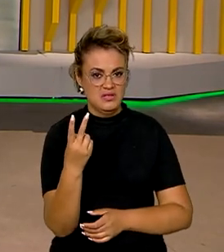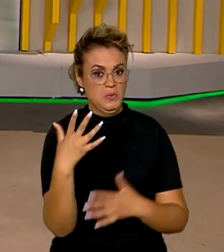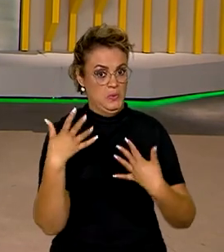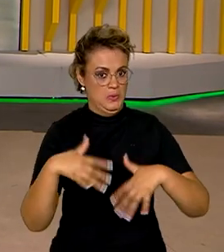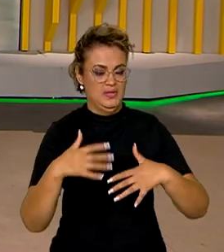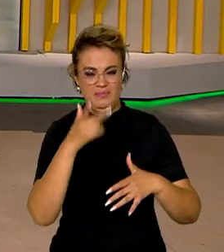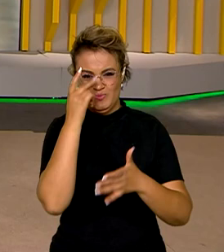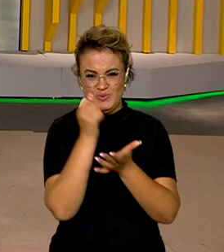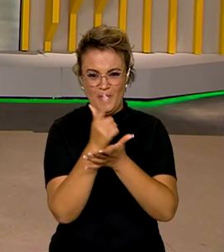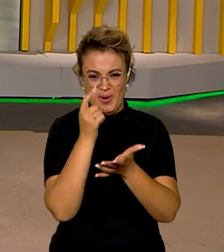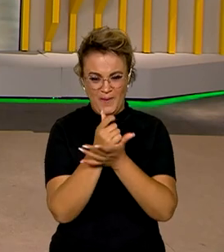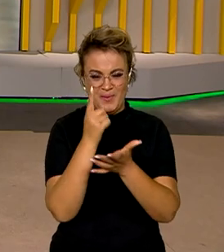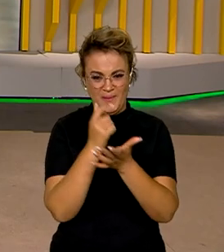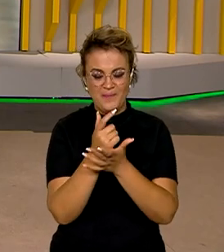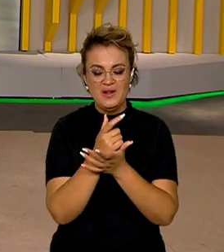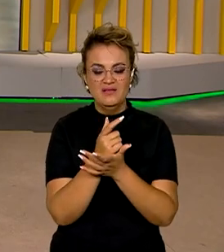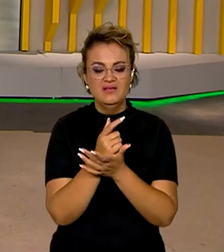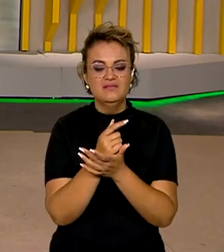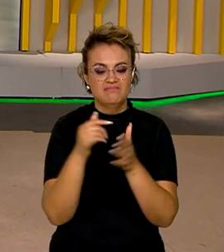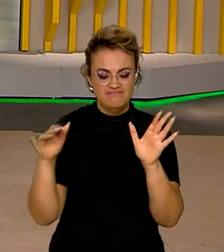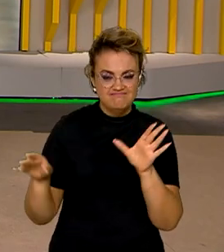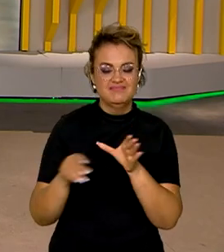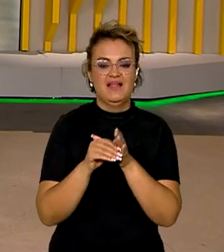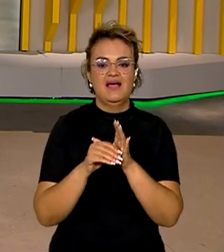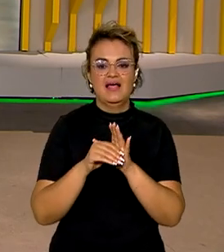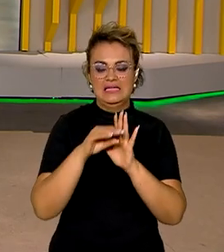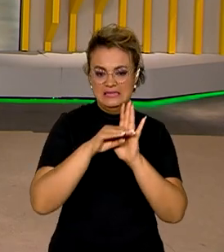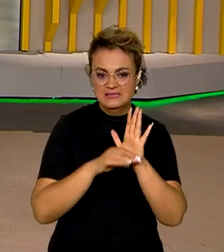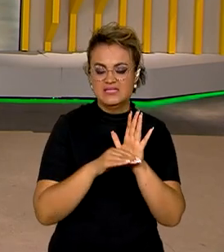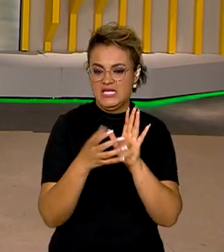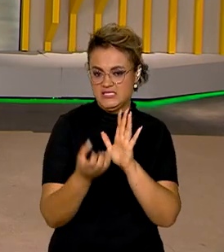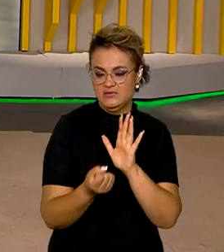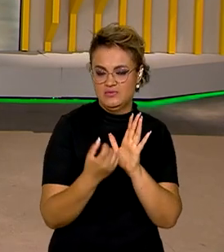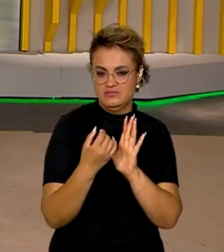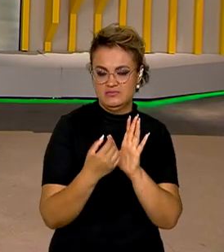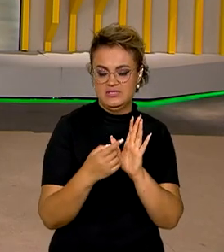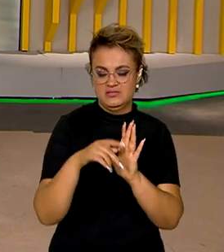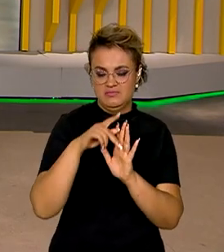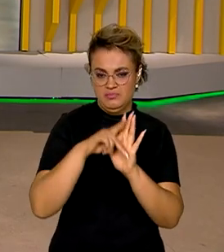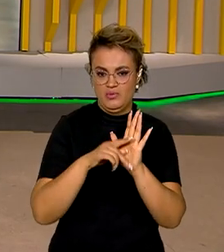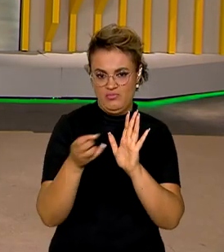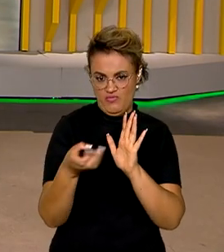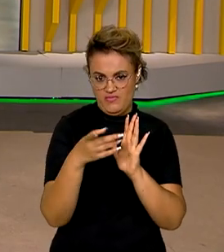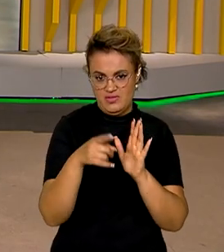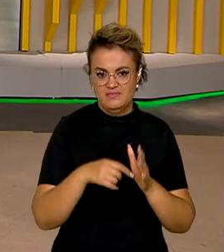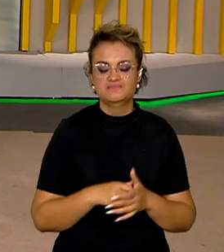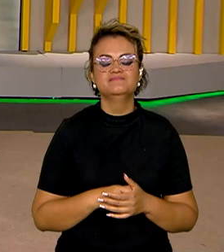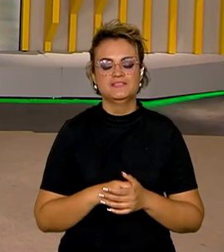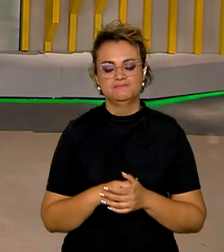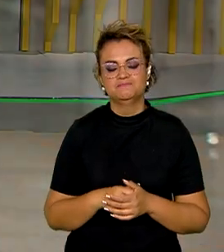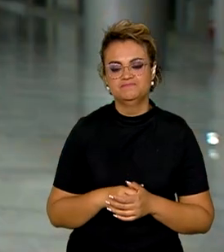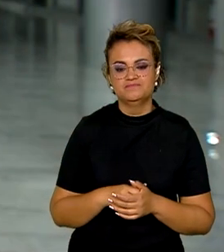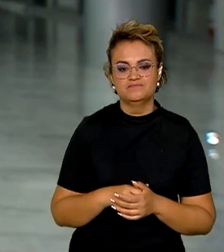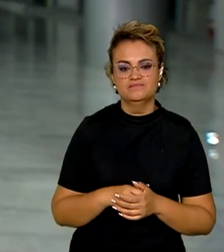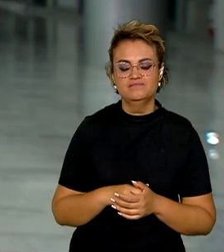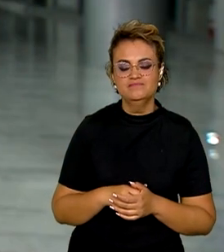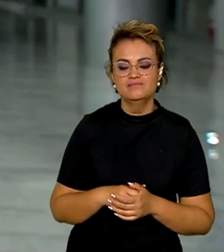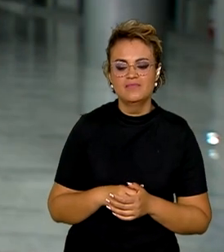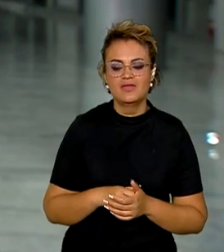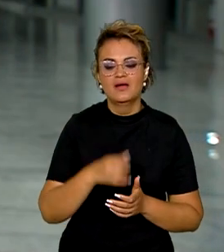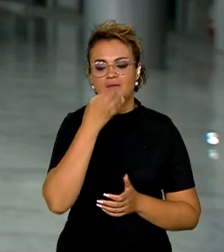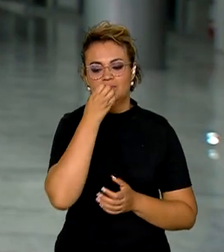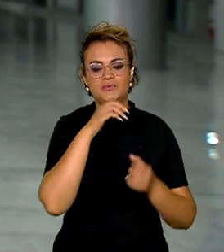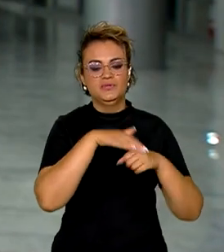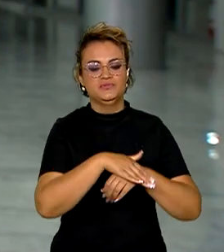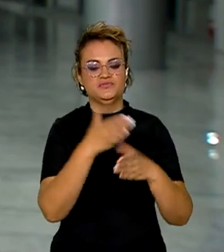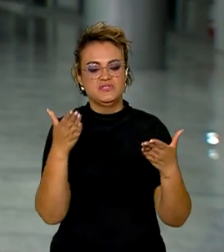participação no comércio eletrônico que se somam à lista das que aderiram ao programa. Exatamente, Roberto. Boa noite pra vocês